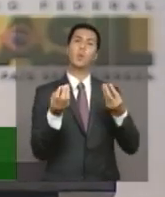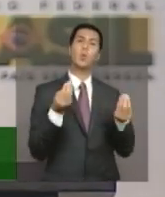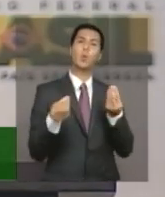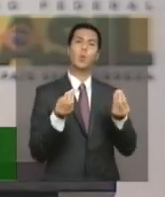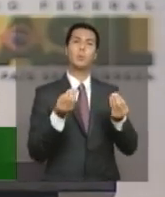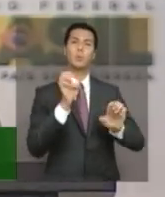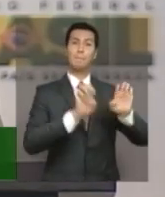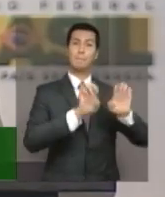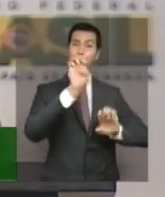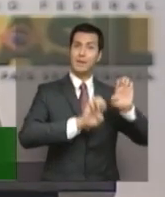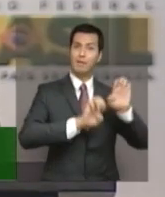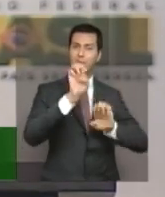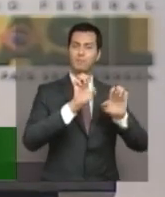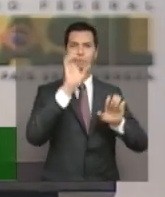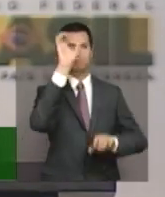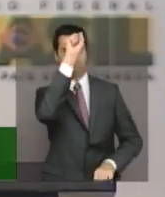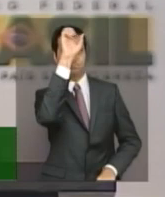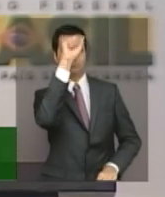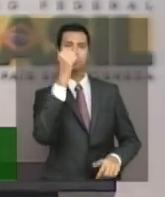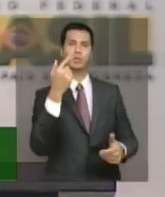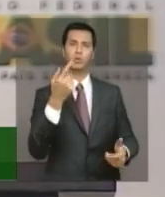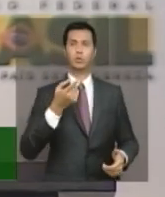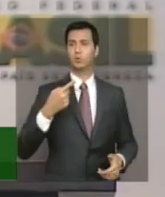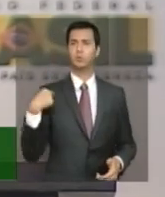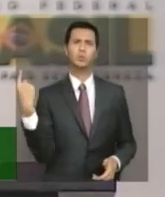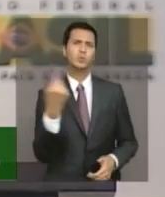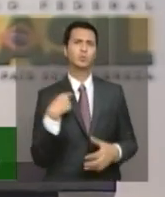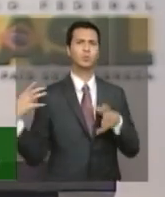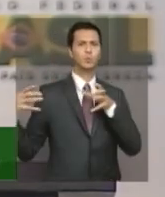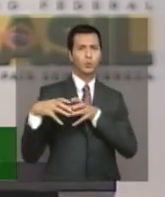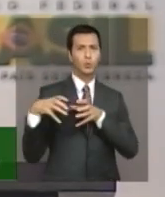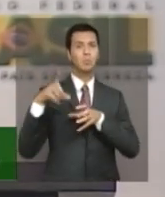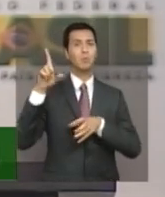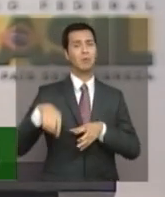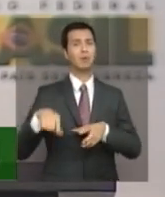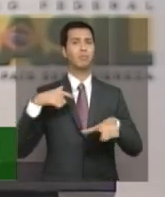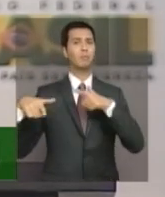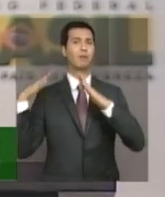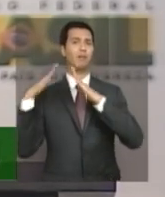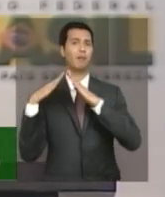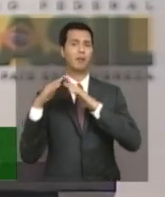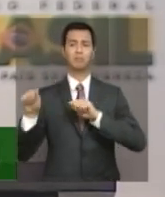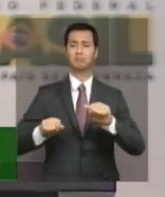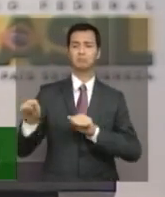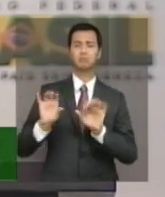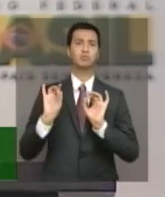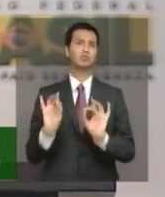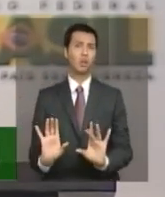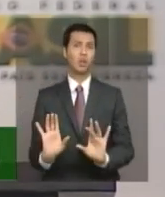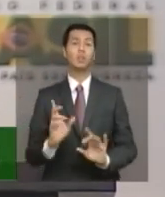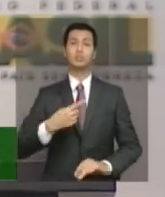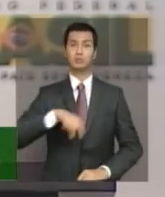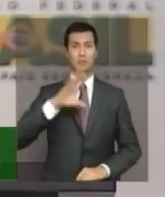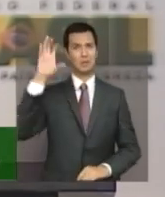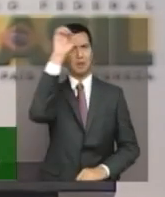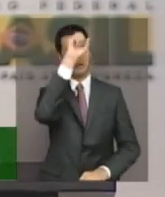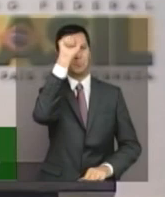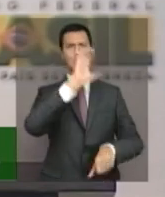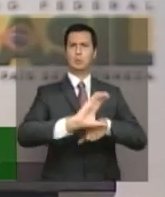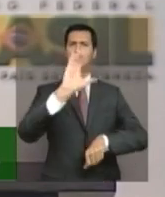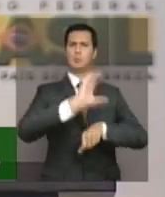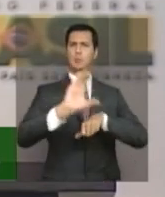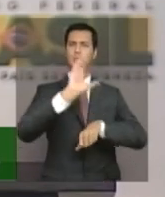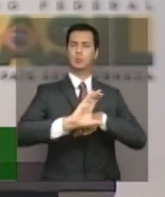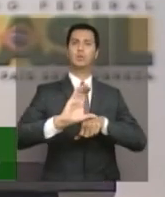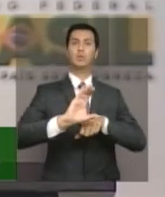Todos nós lá da oficina escola éramos donas de casa, passamos a participar de formação e